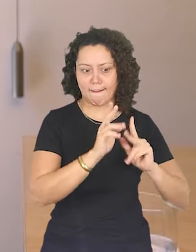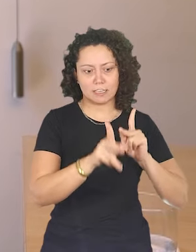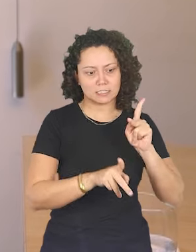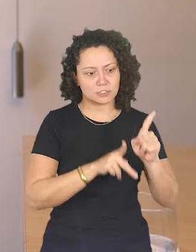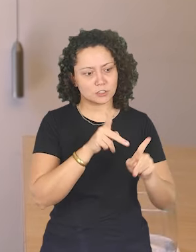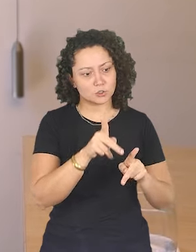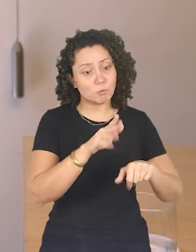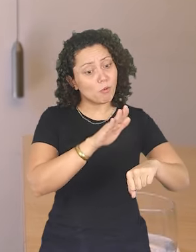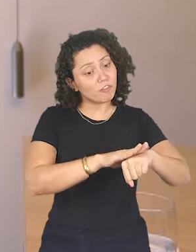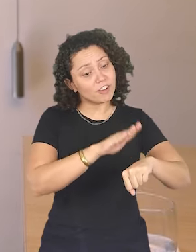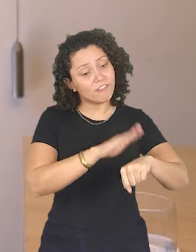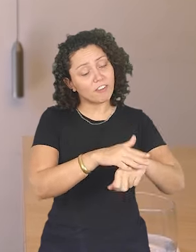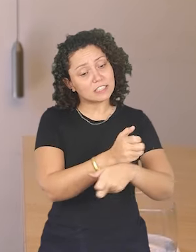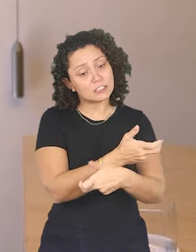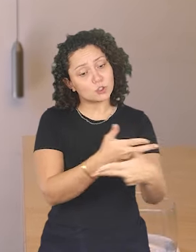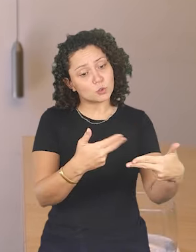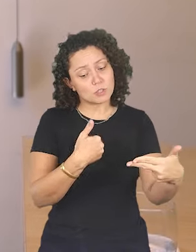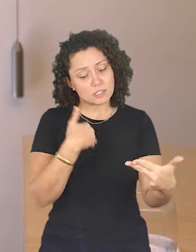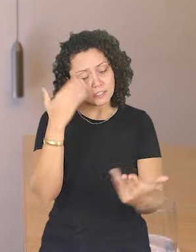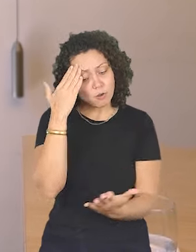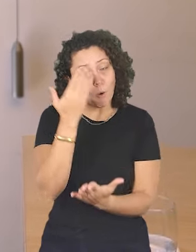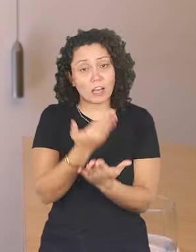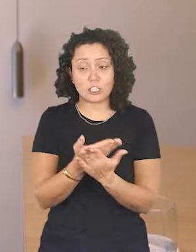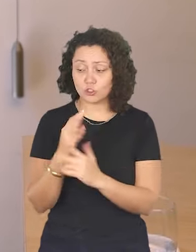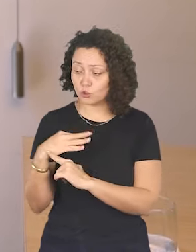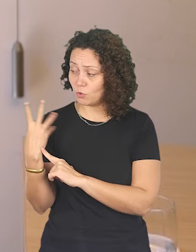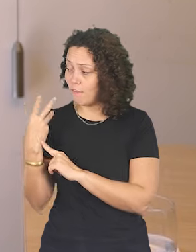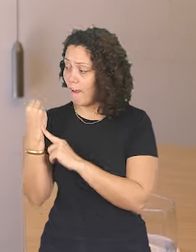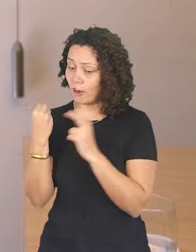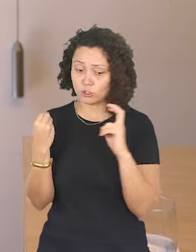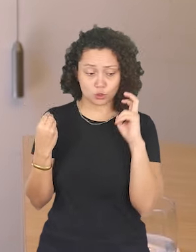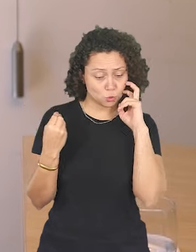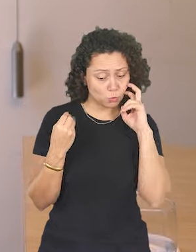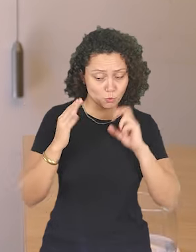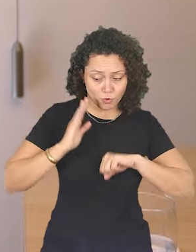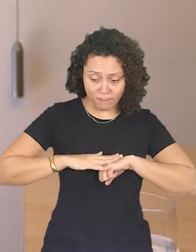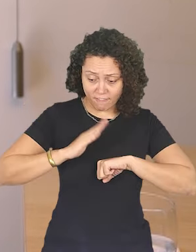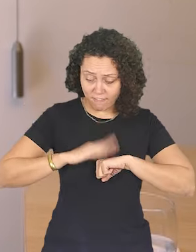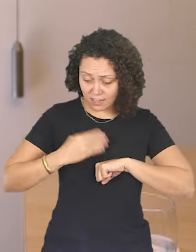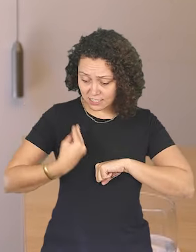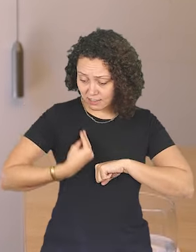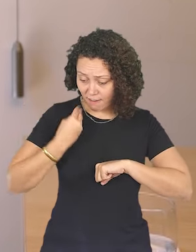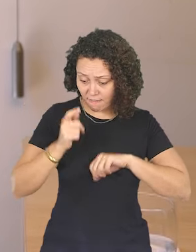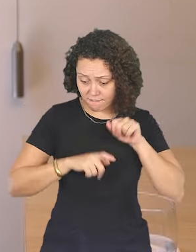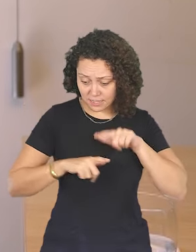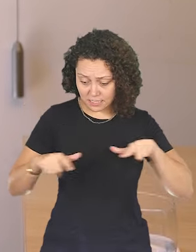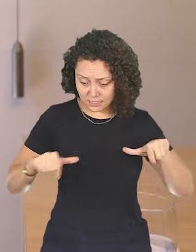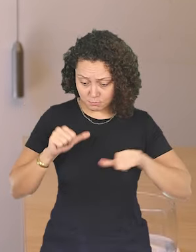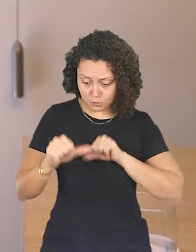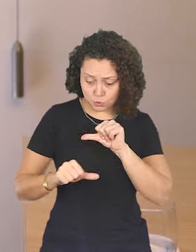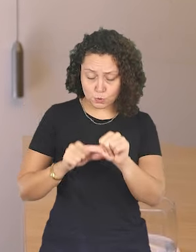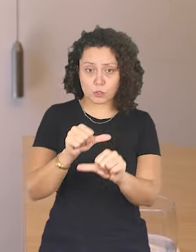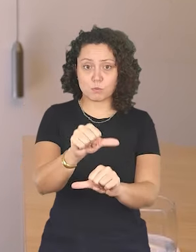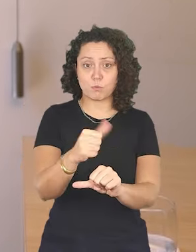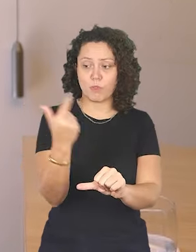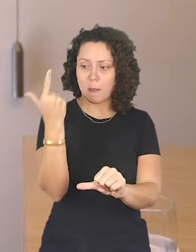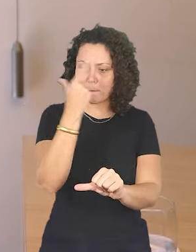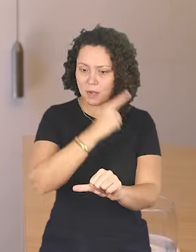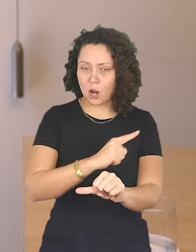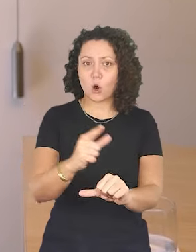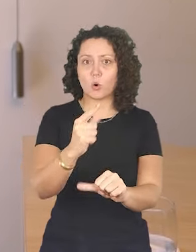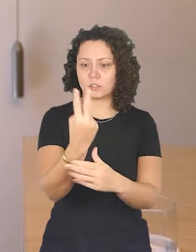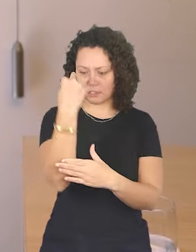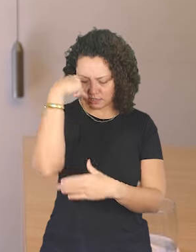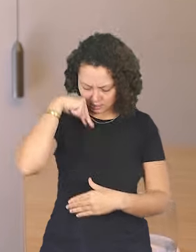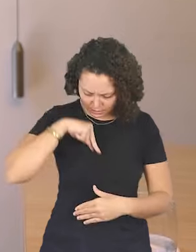uma instituição que, de fato, faz aquilo que eu acredito que a arte e a cultura têm que fazer, que é mudar a vida das pessoas e permitir que essas